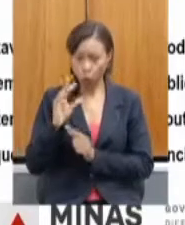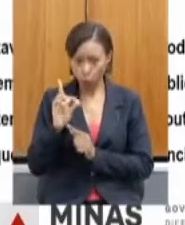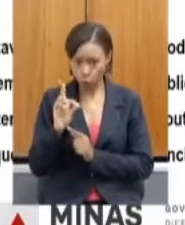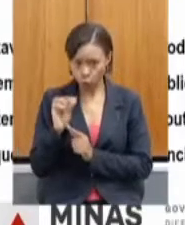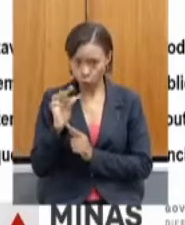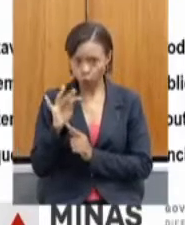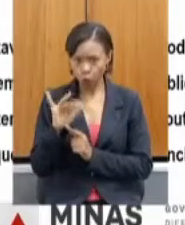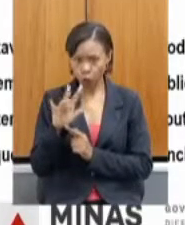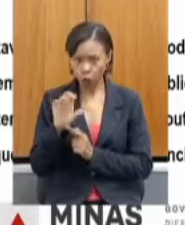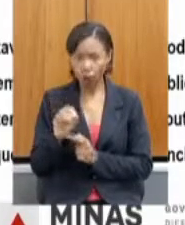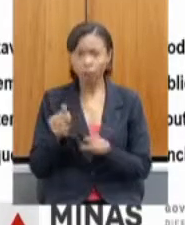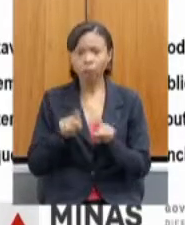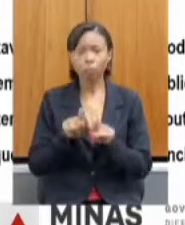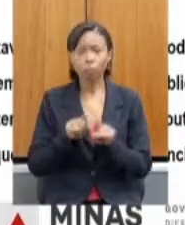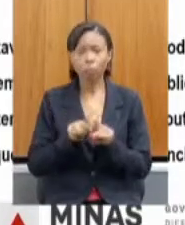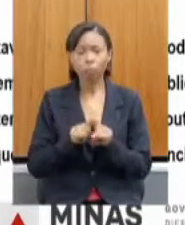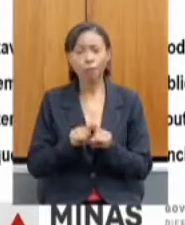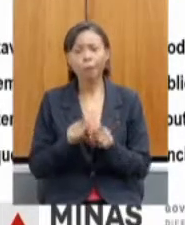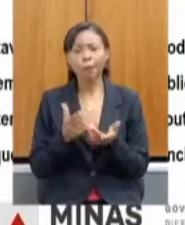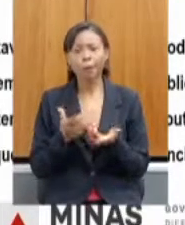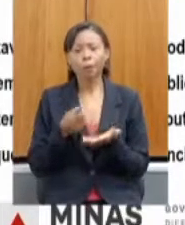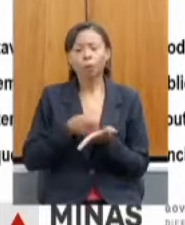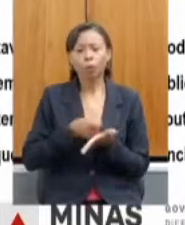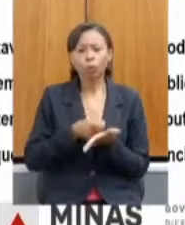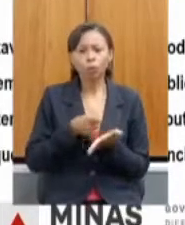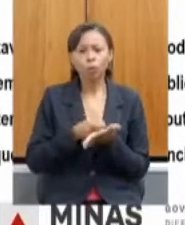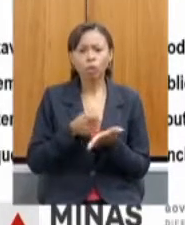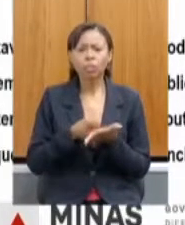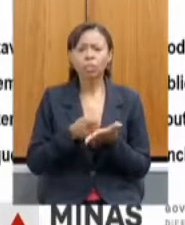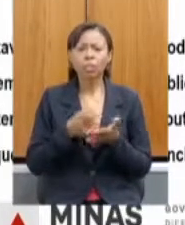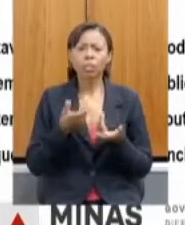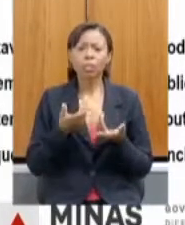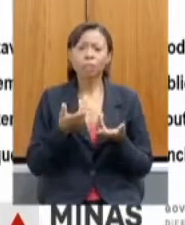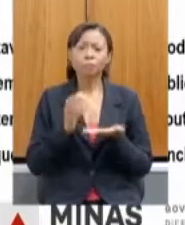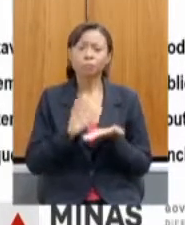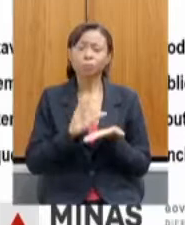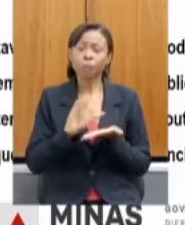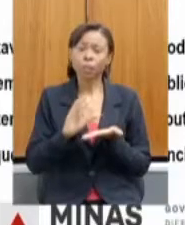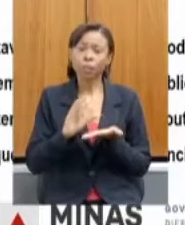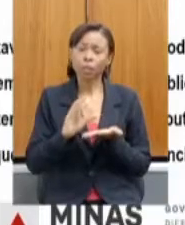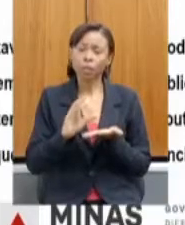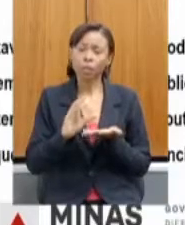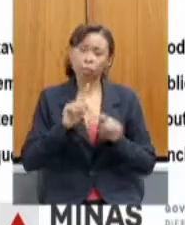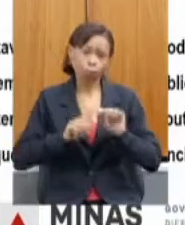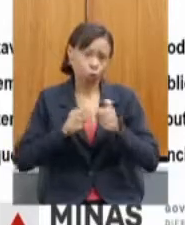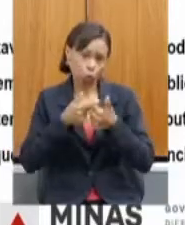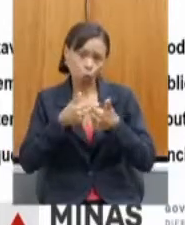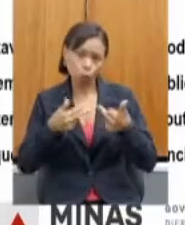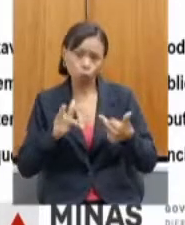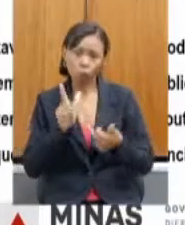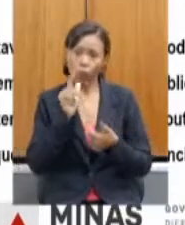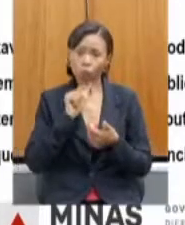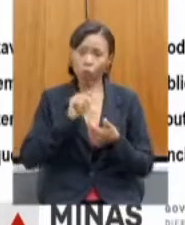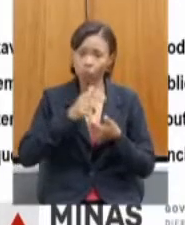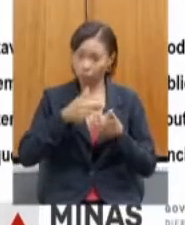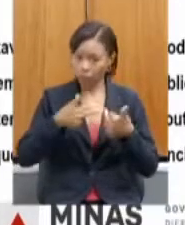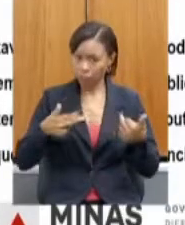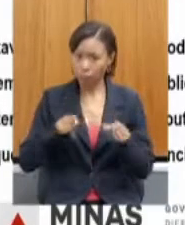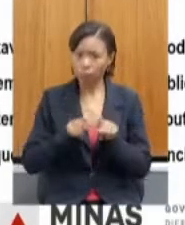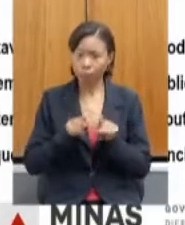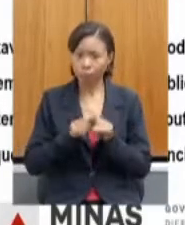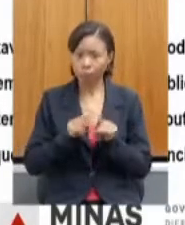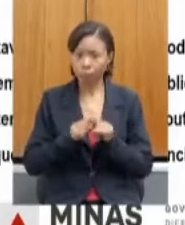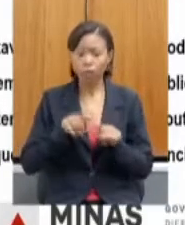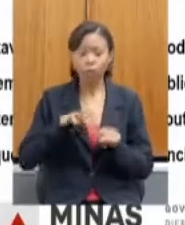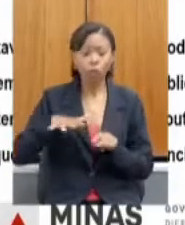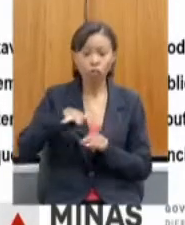hídricos com diretrizes e a nossa equipe elaborou junto com o setor produtivo, algo que atendesse tanto a